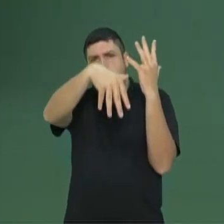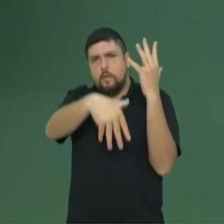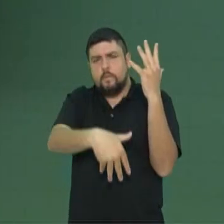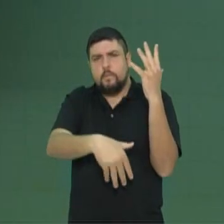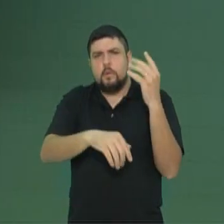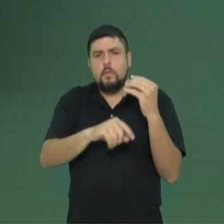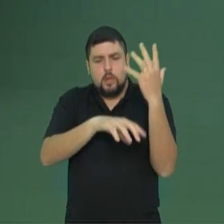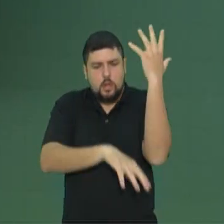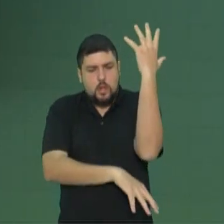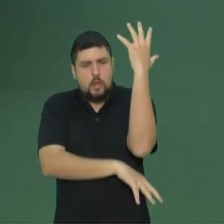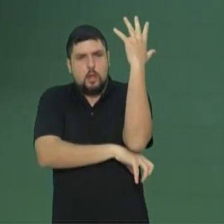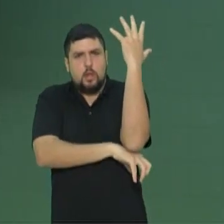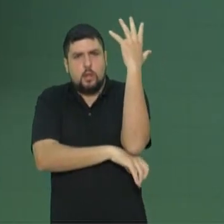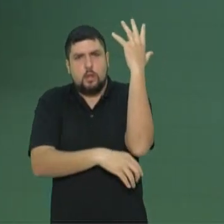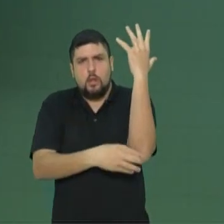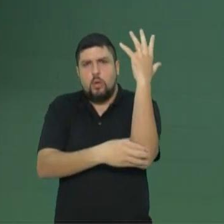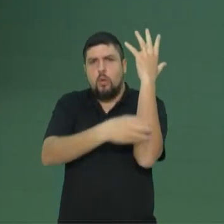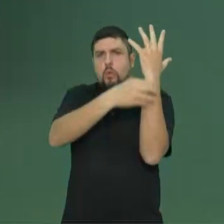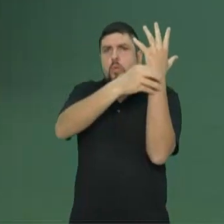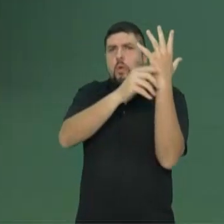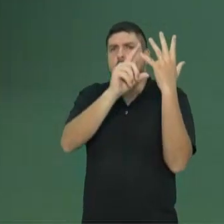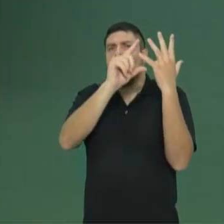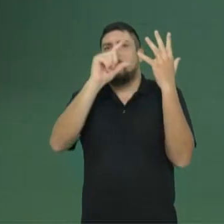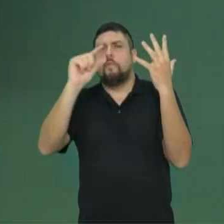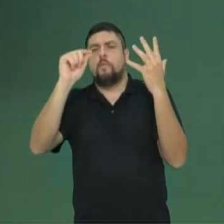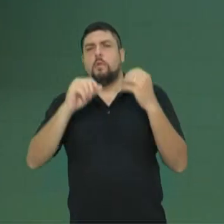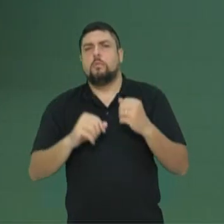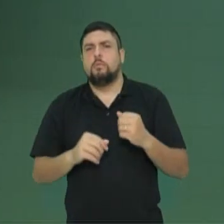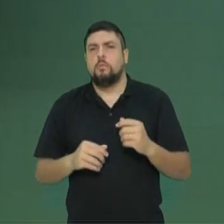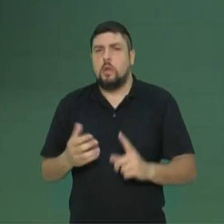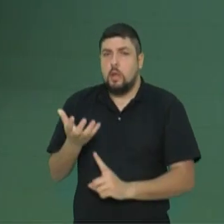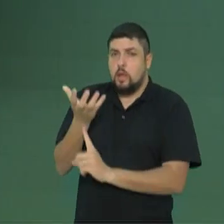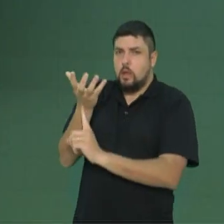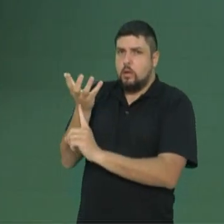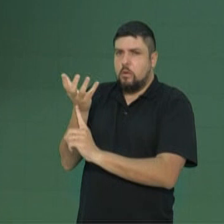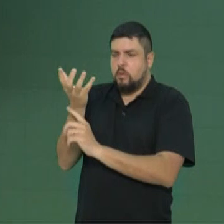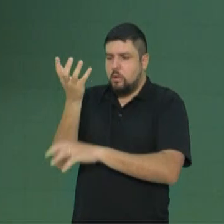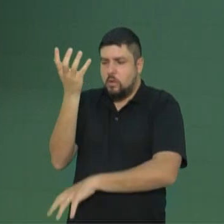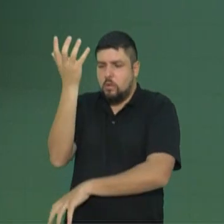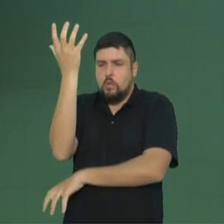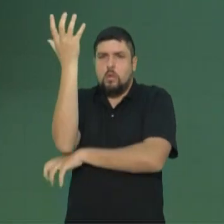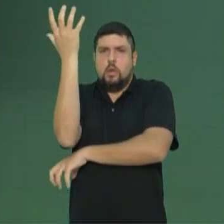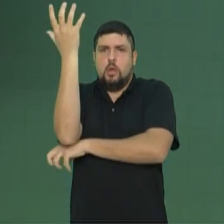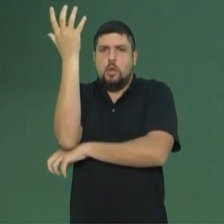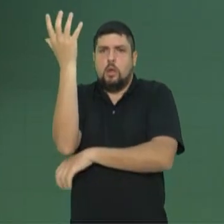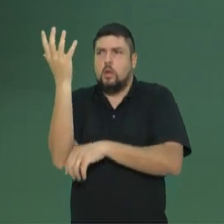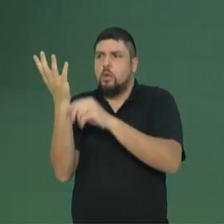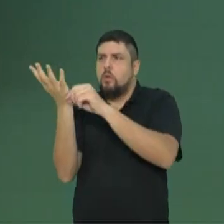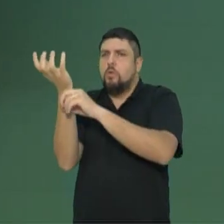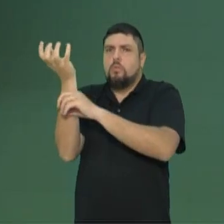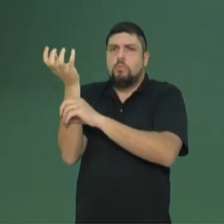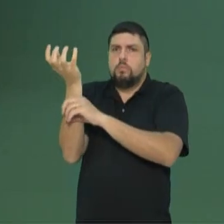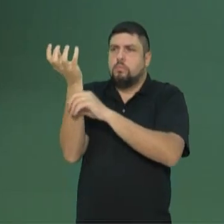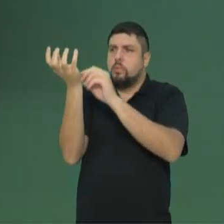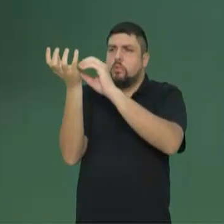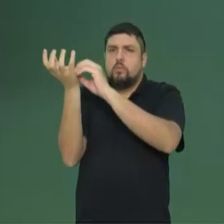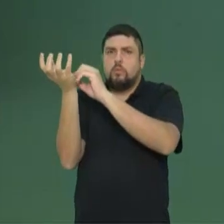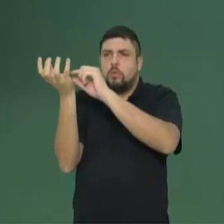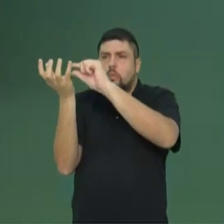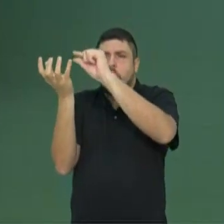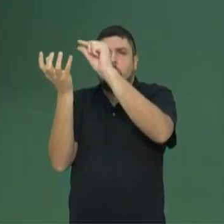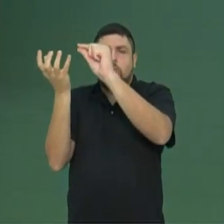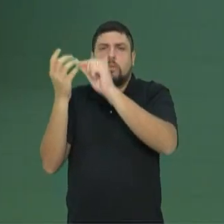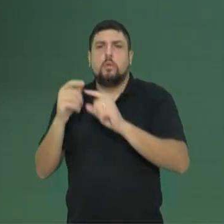tem caule e tem folha. Araucárias tem raiz, tem caule e tem folha. Qual que é a diferença? São grupos diferentes.